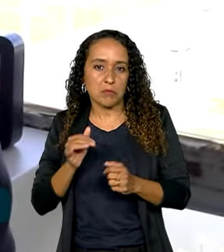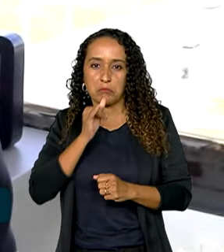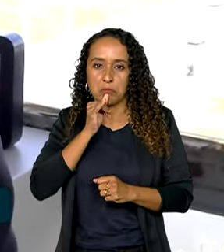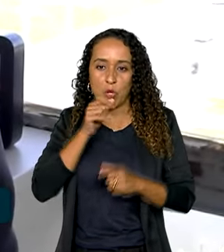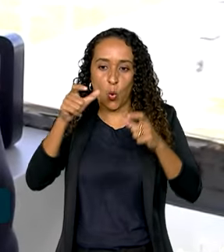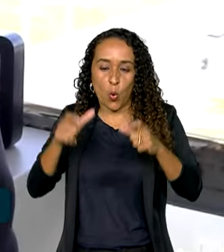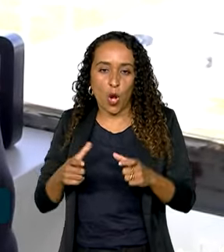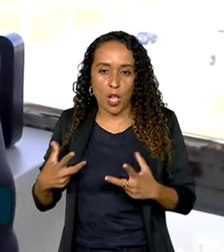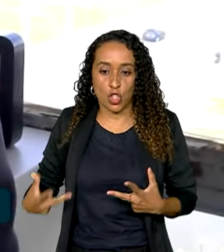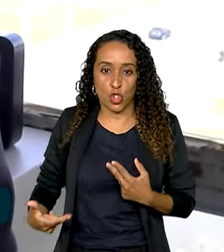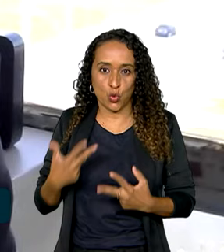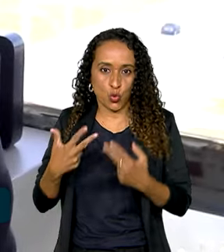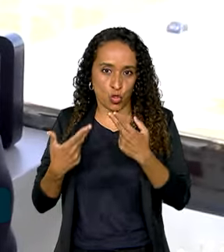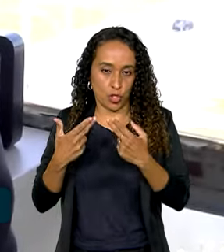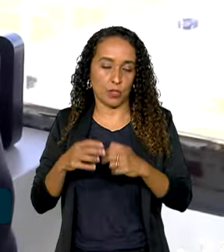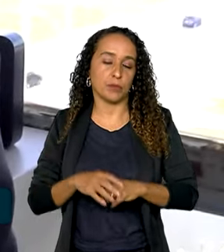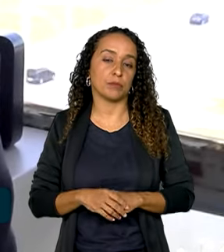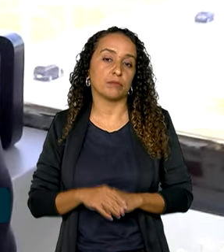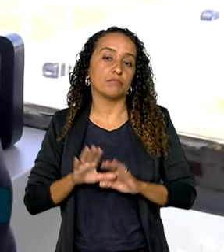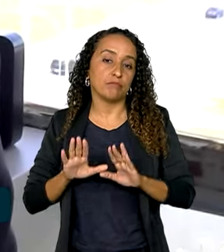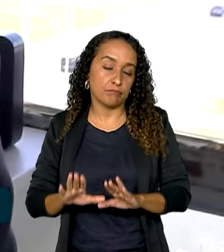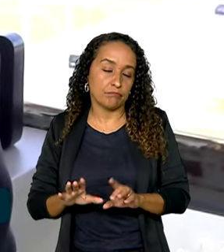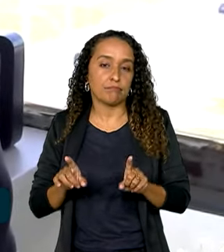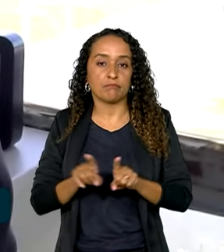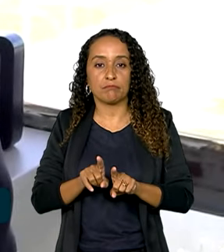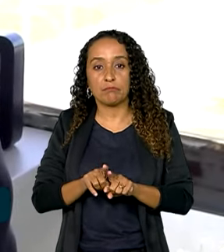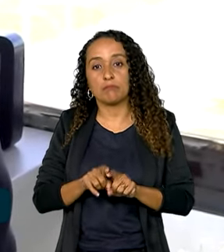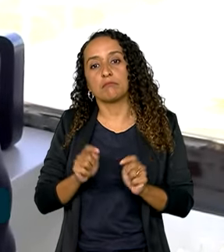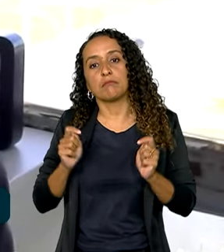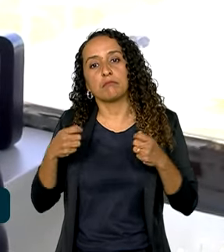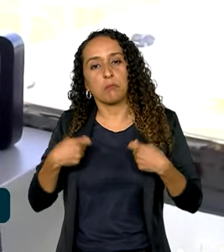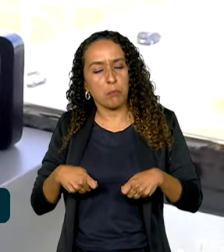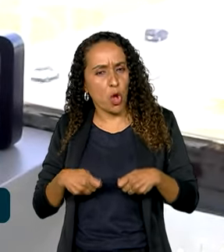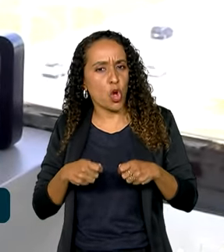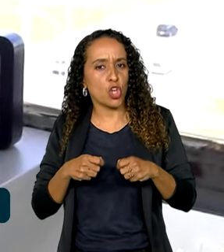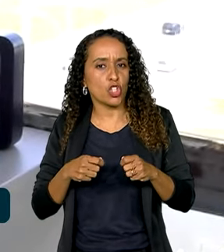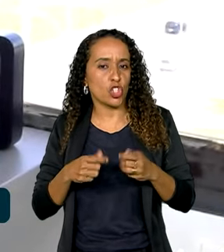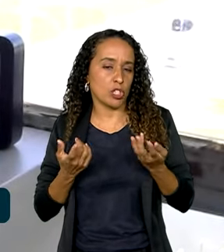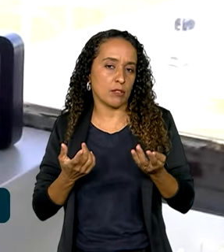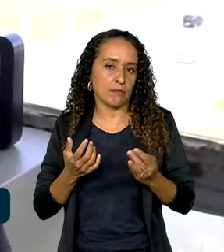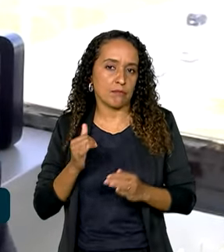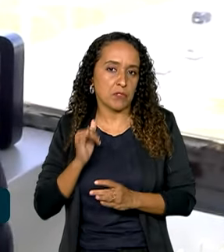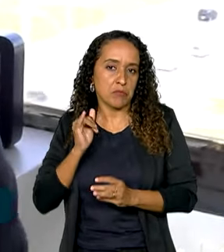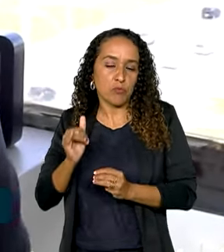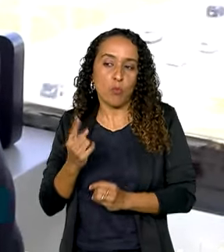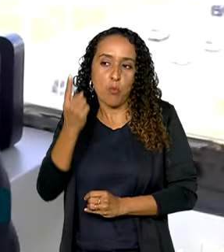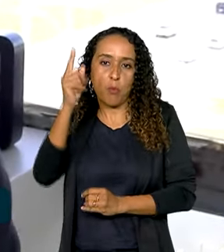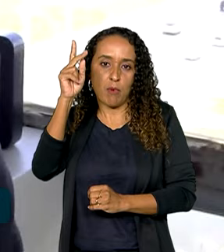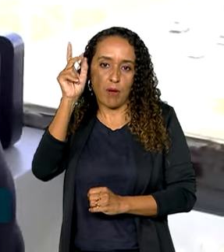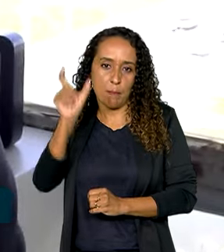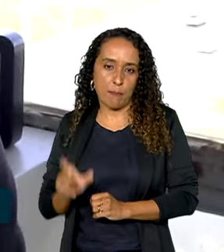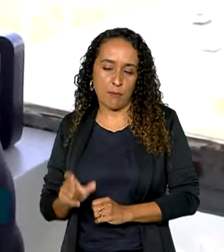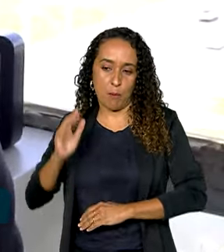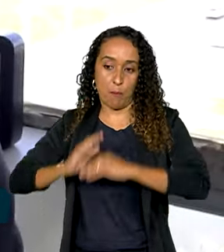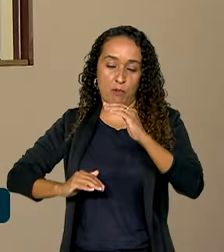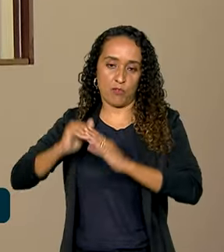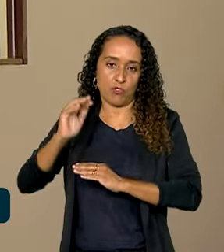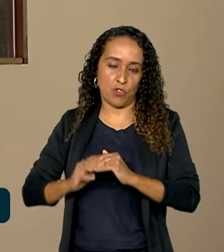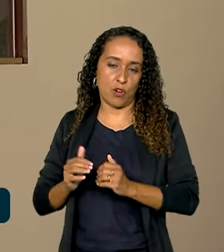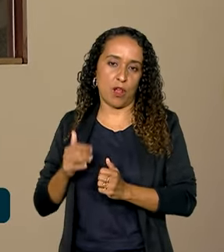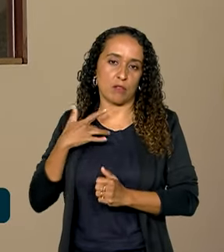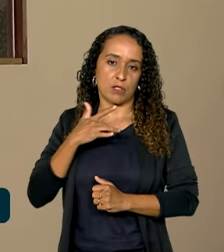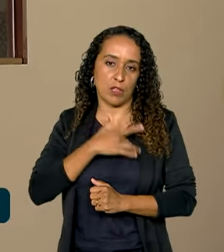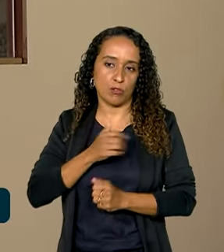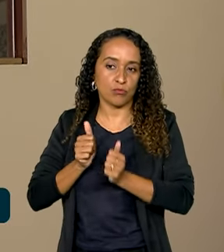cirúrgico. Nesse caso, também deve-se ter uma indicação de uma profissional de saúde que vai acompanhar aquela situação.